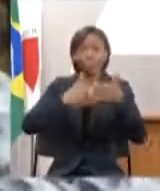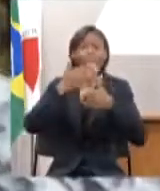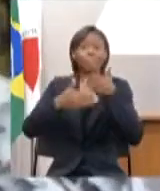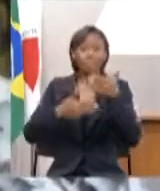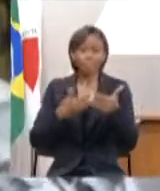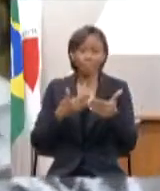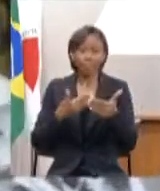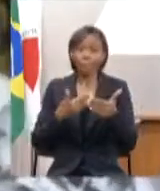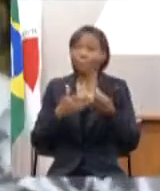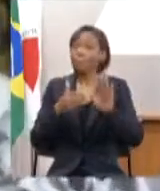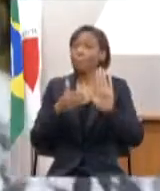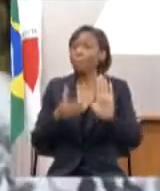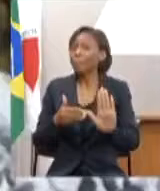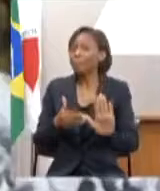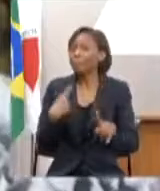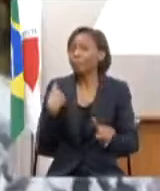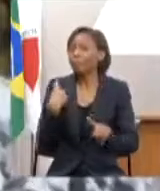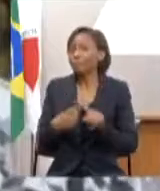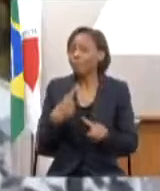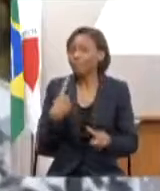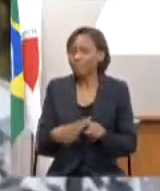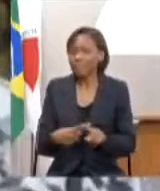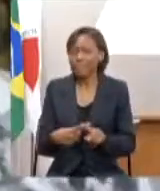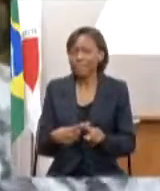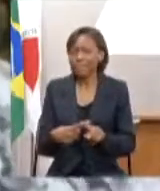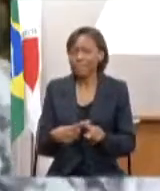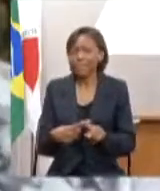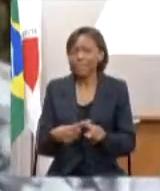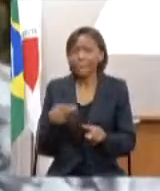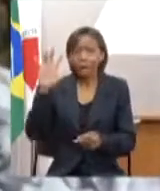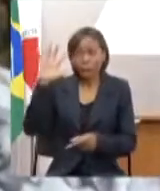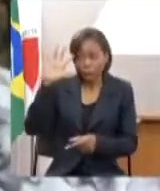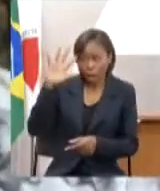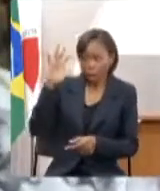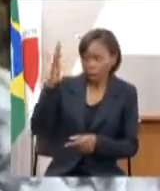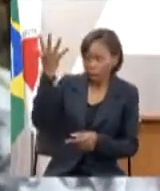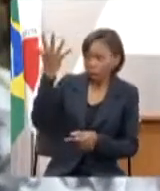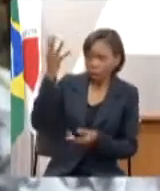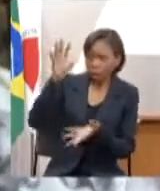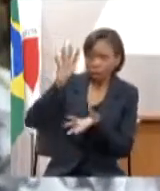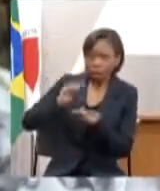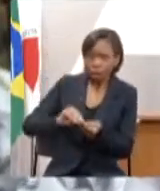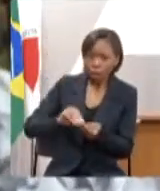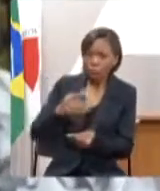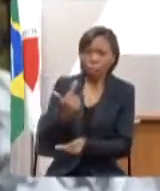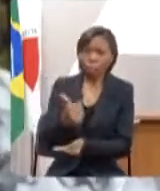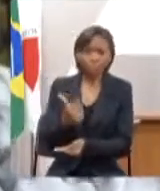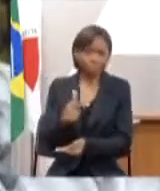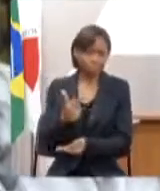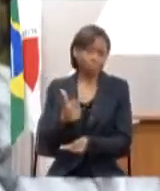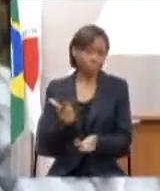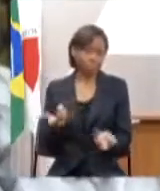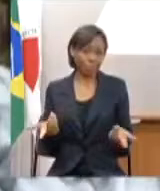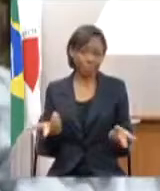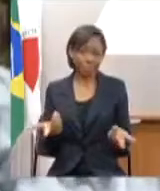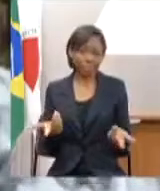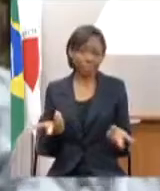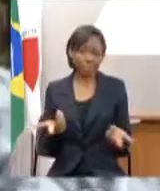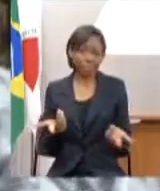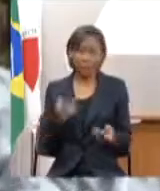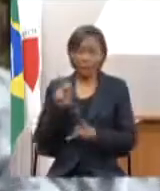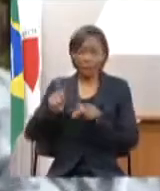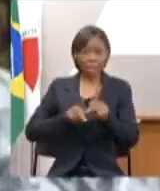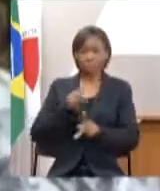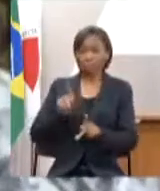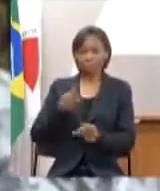ser concluída que a gente não realize essas atividades e aí traz um descrédito